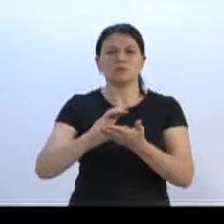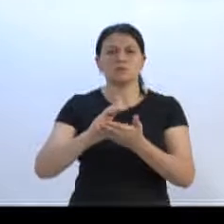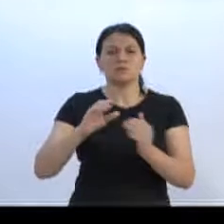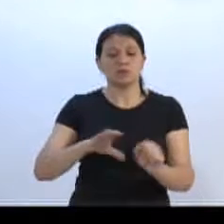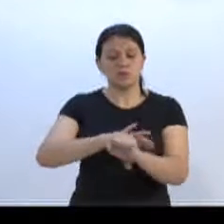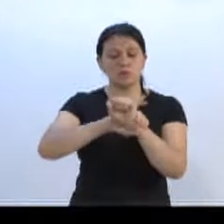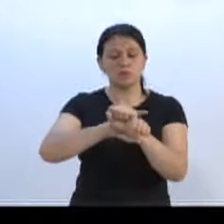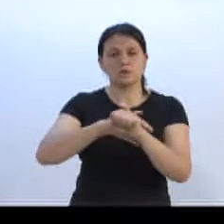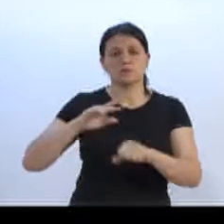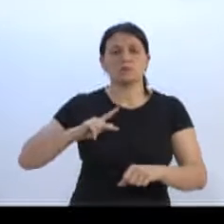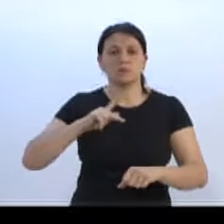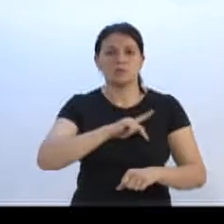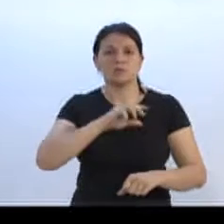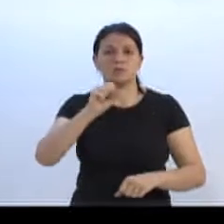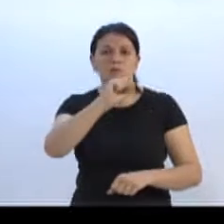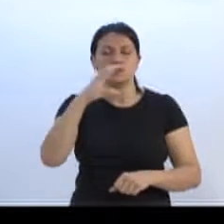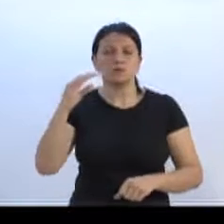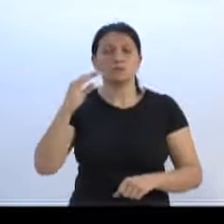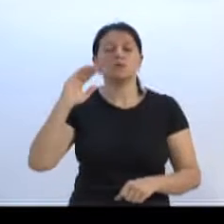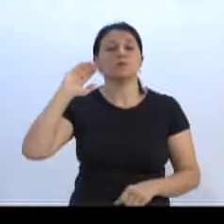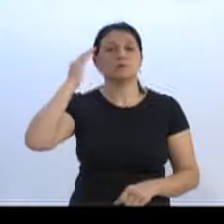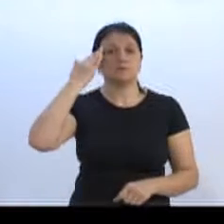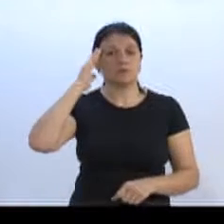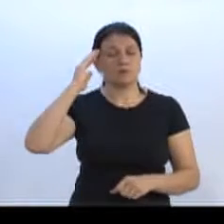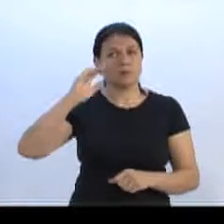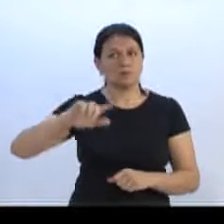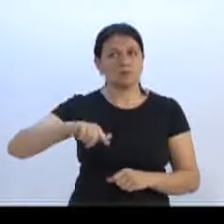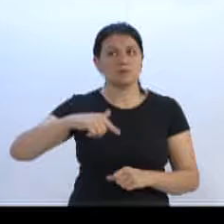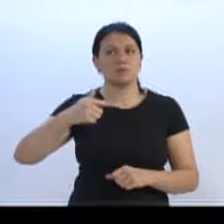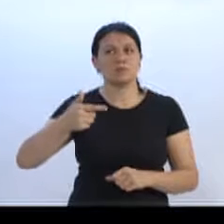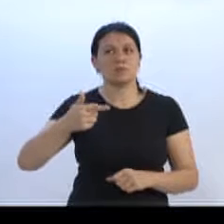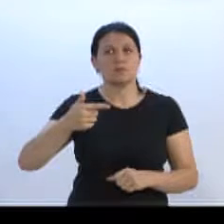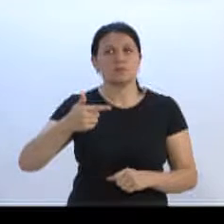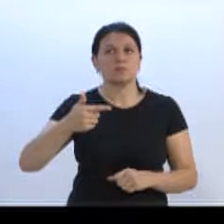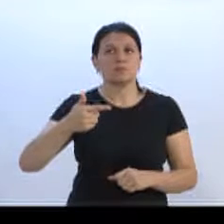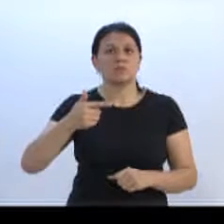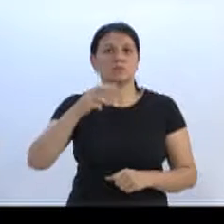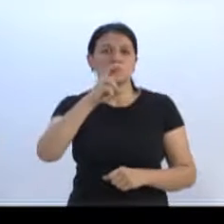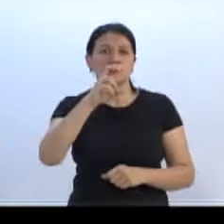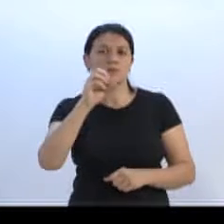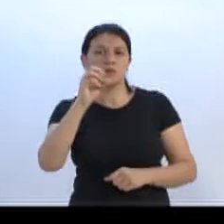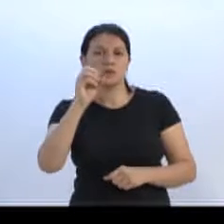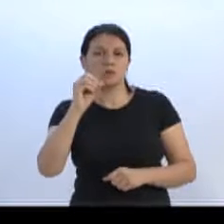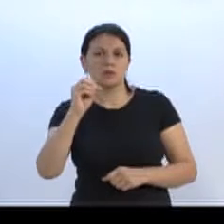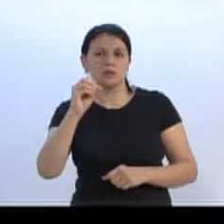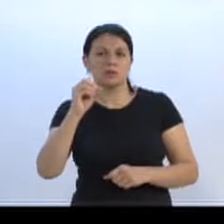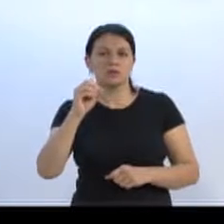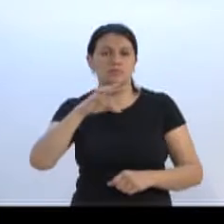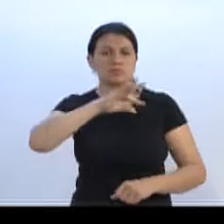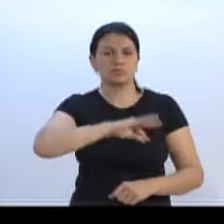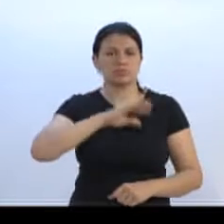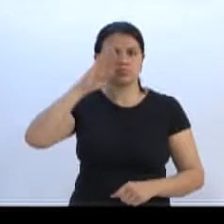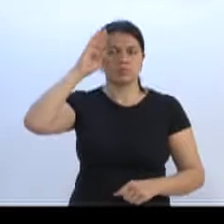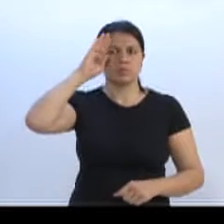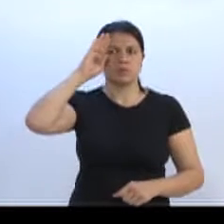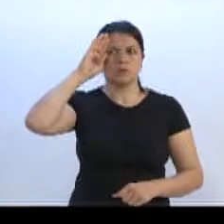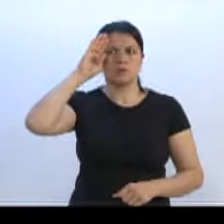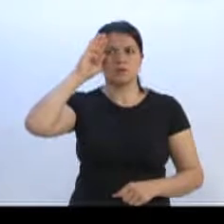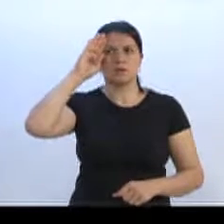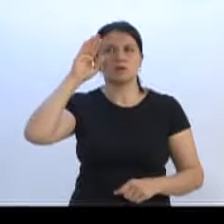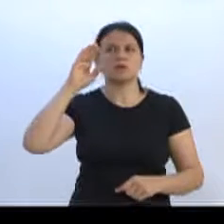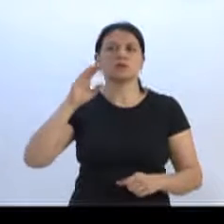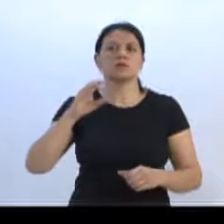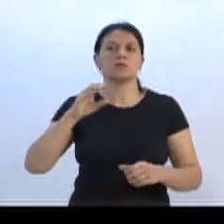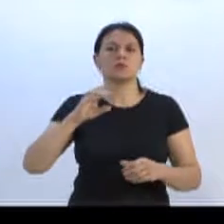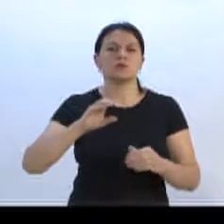estamos entendendo que nessa próxima, nos 500 próximos integrantes da Polícia Militar, é fruto do concurso que